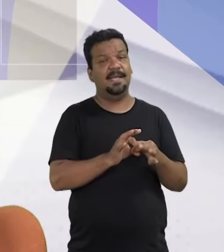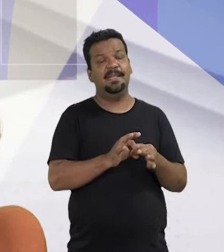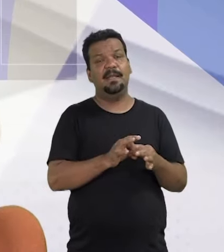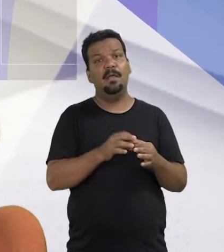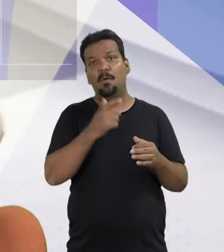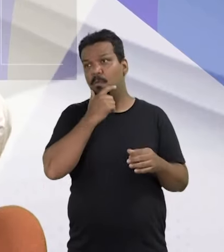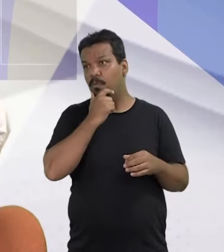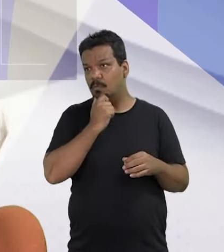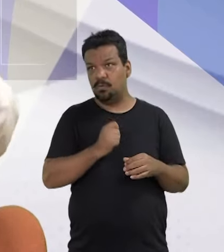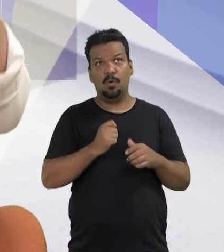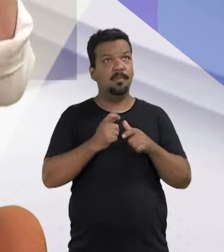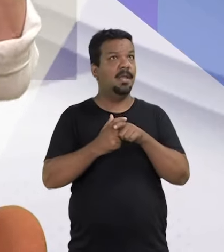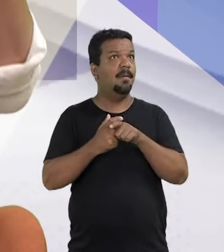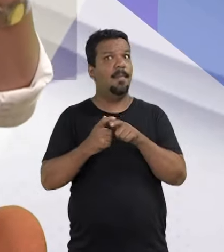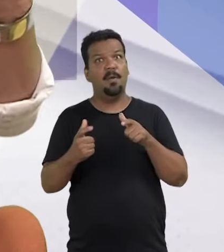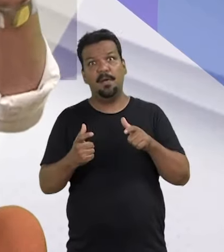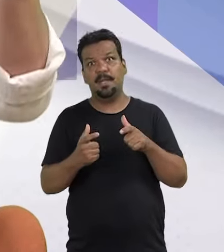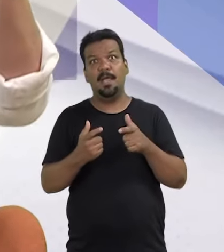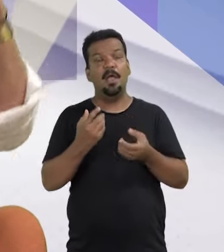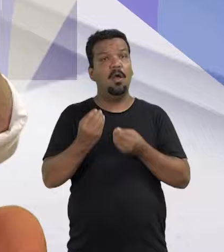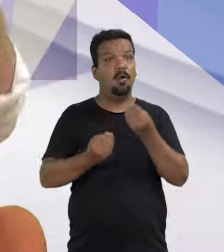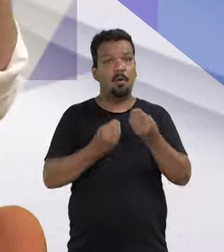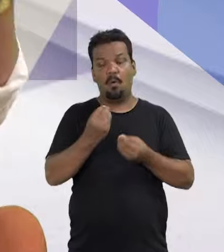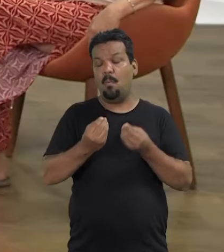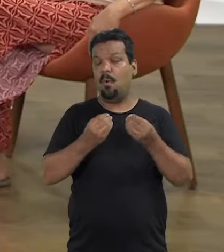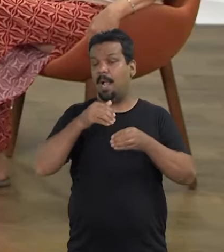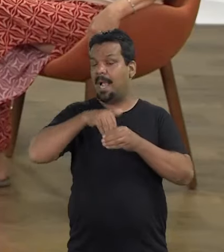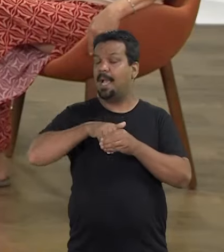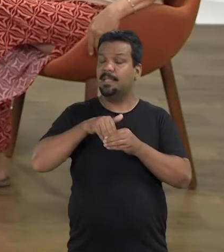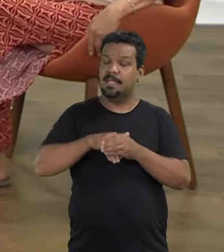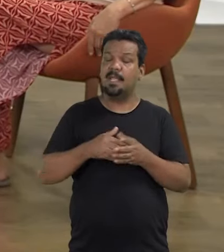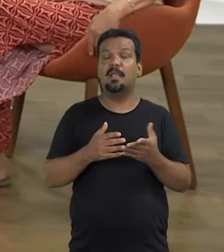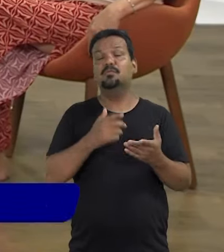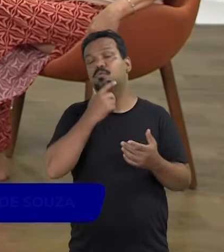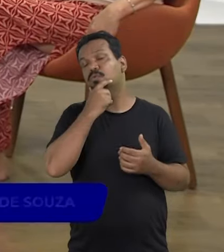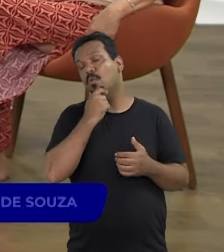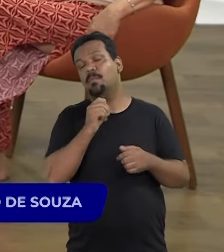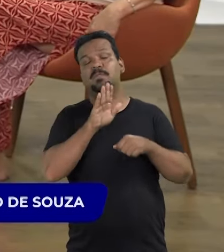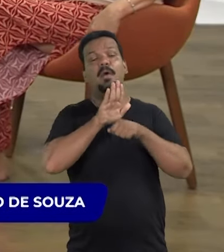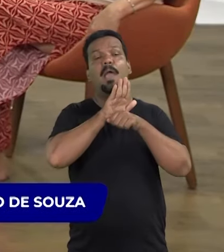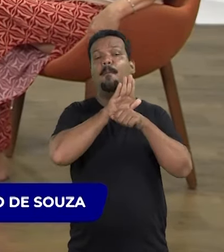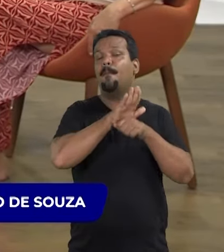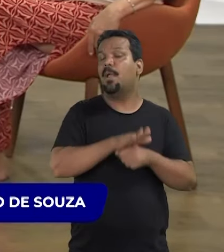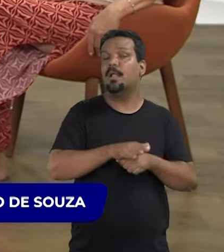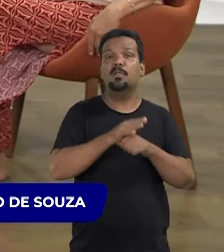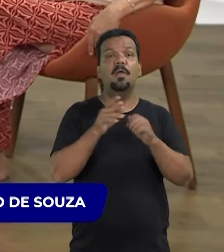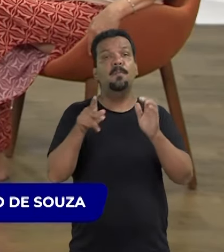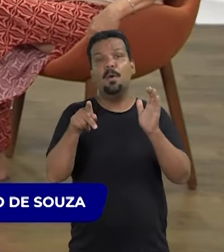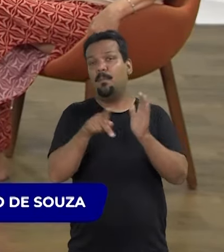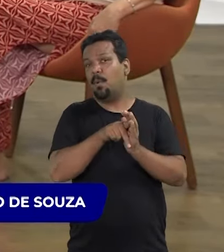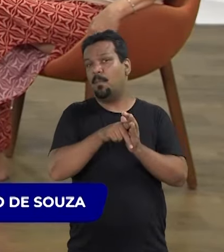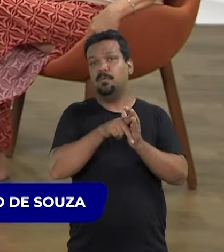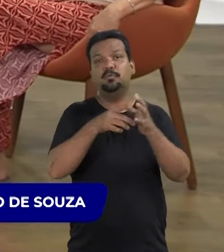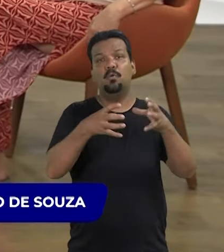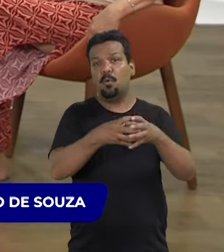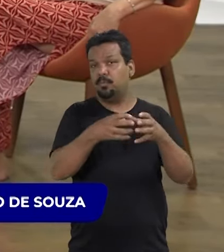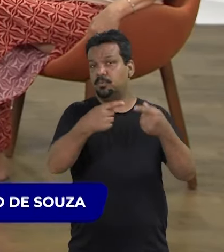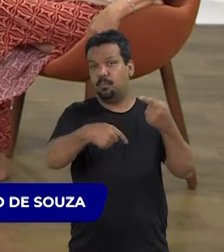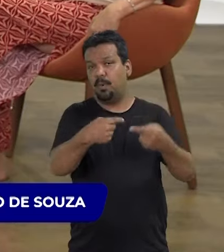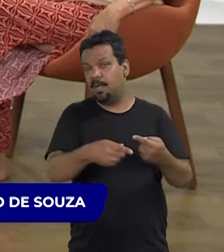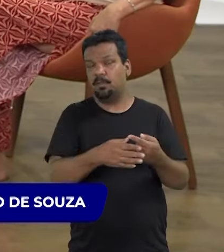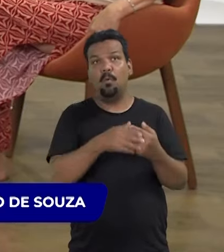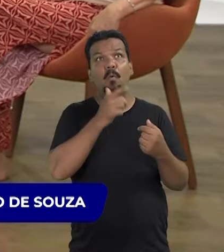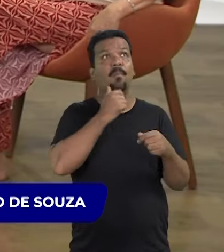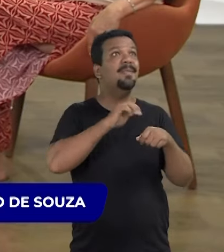essa questão? Os homens são maioria como candidatos, os homens são apoiados pelos partidos,